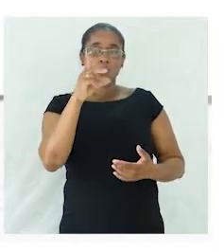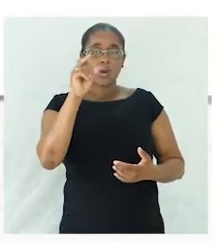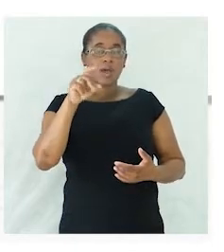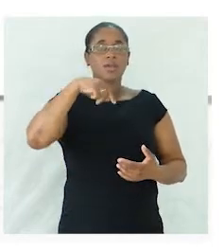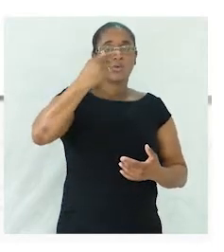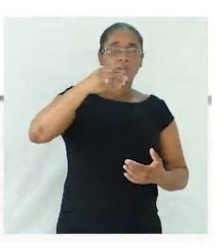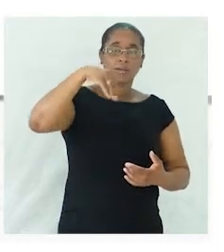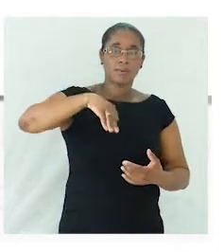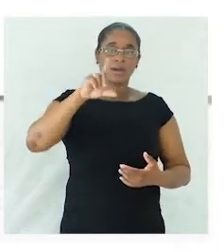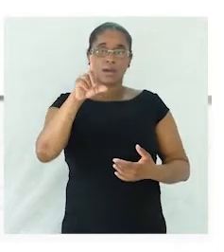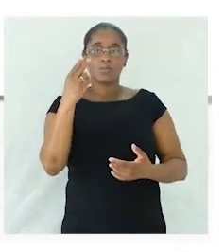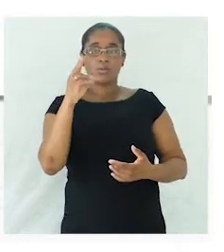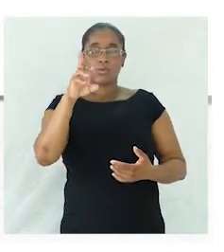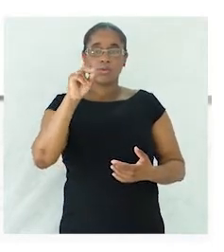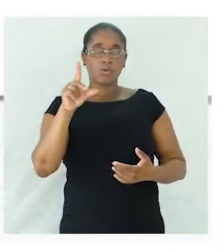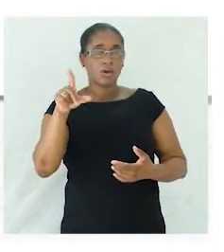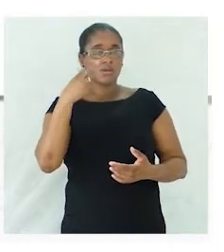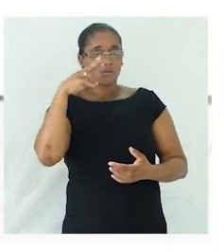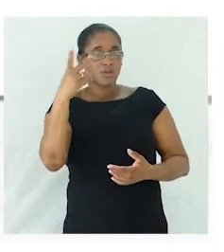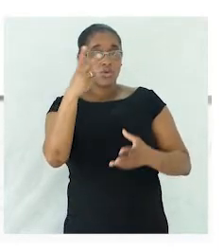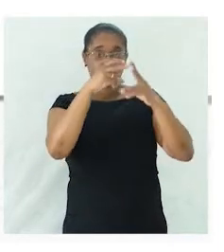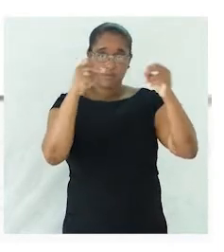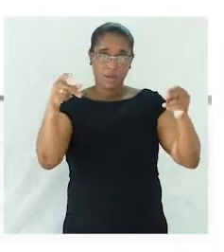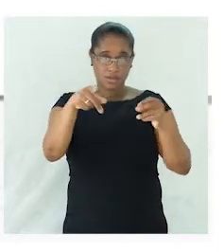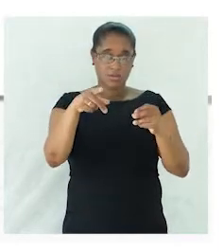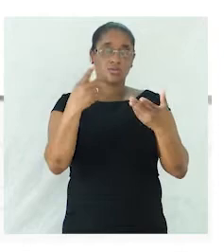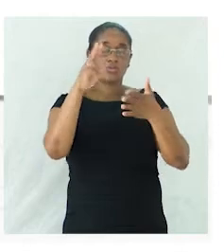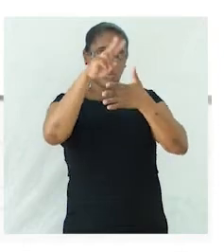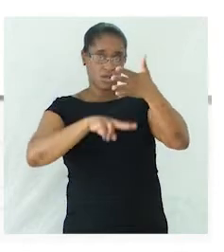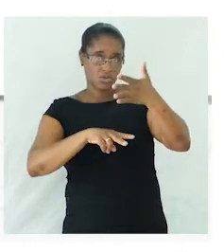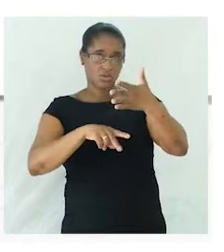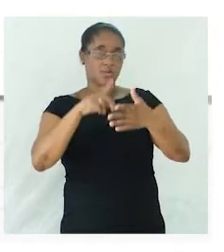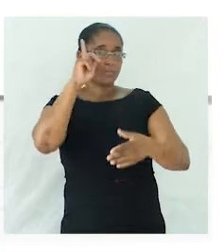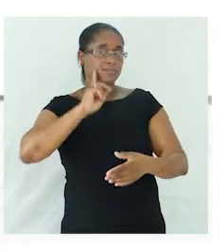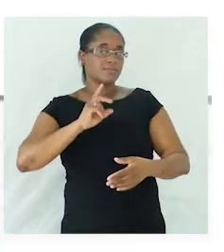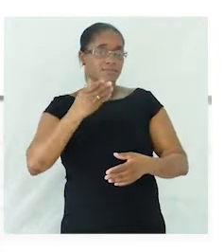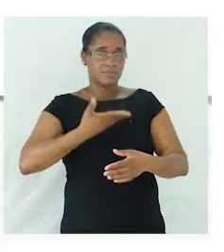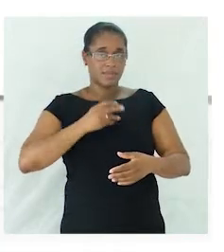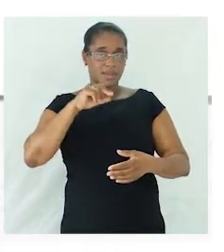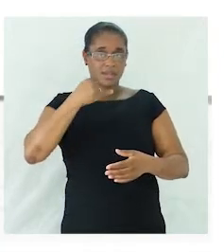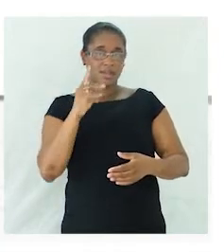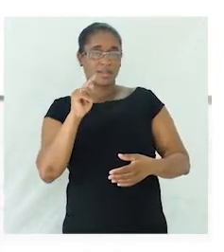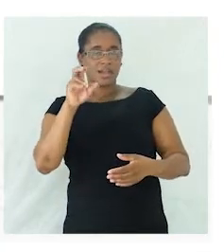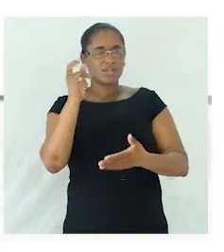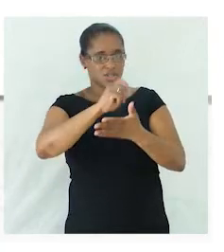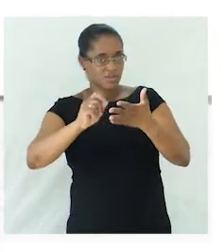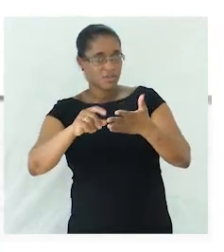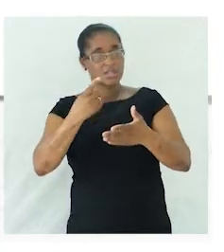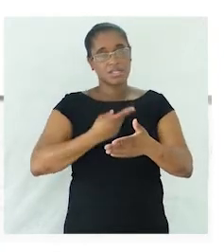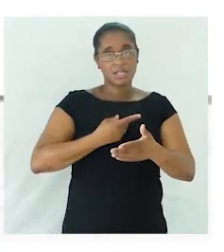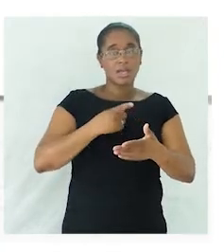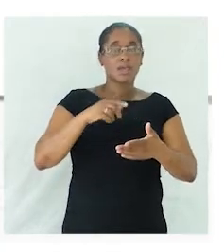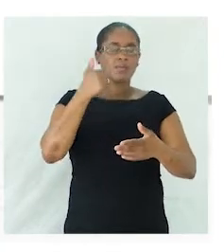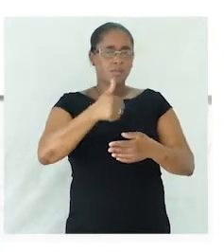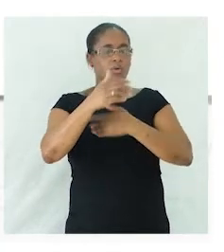Então, vamos aqui ver duas frases relacionadas com o texto. A Daniela escreveu assim, além de ser boa amiga, aqui a palavra amiga está